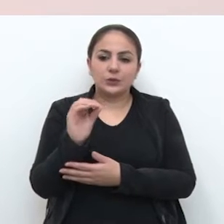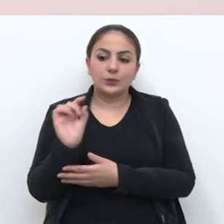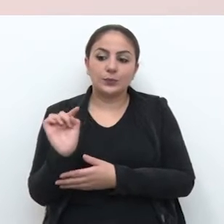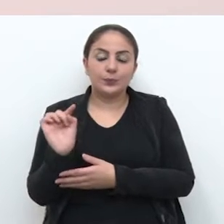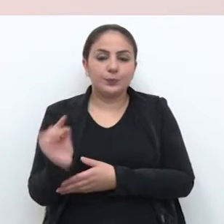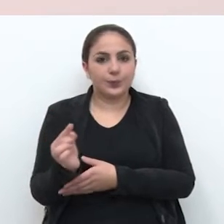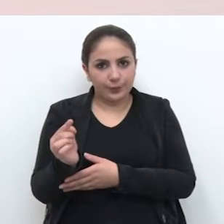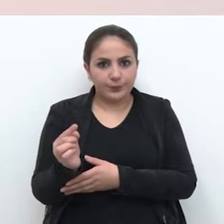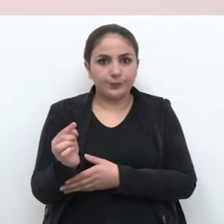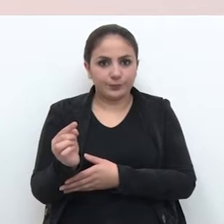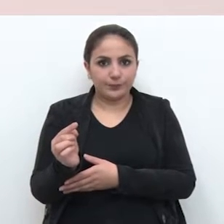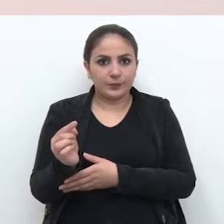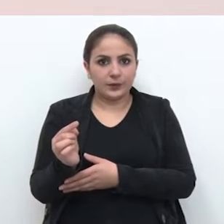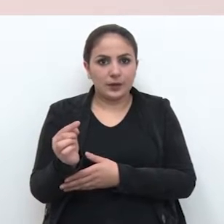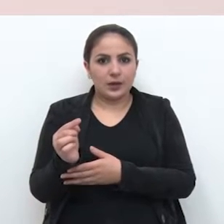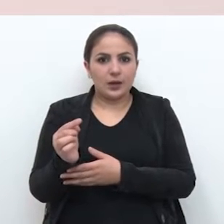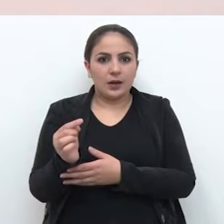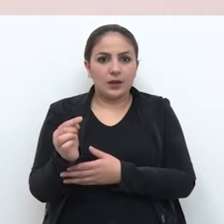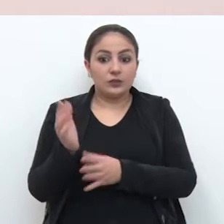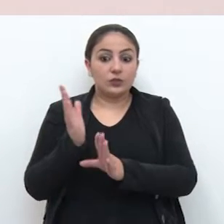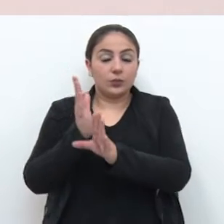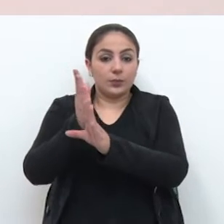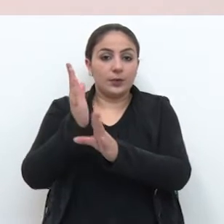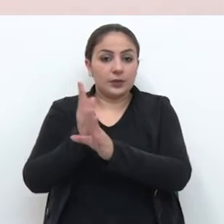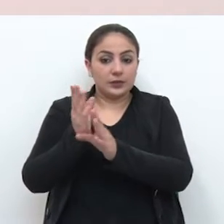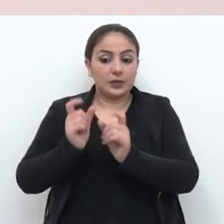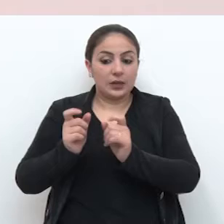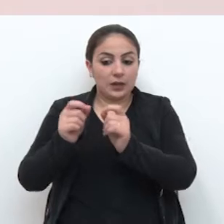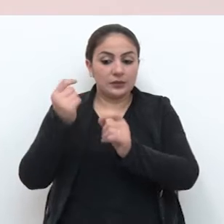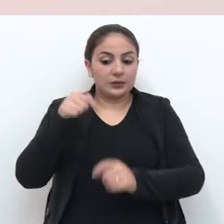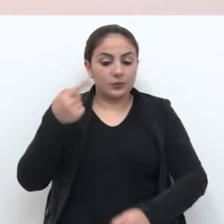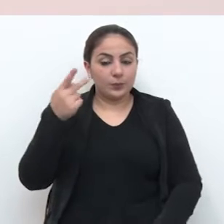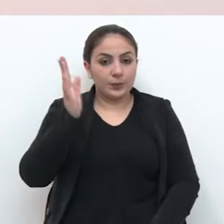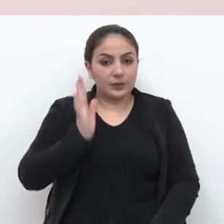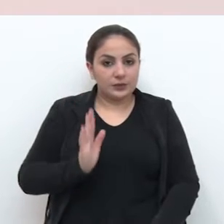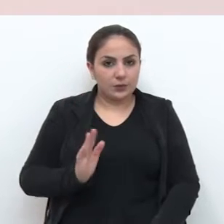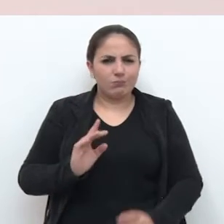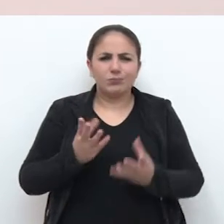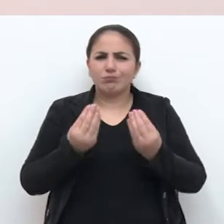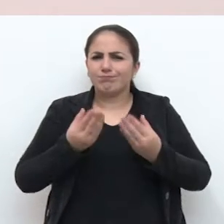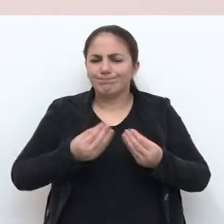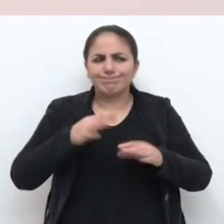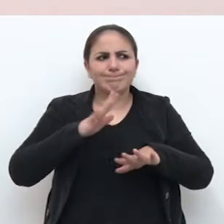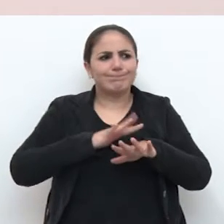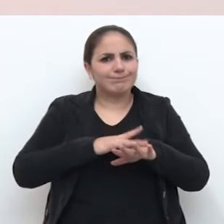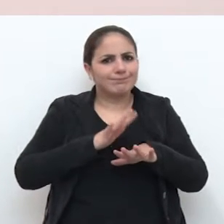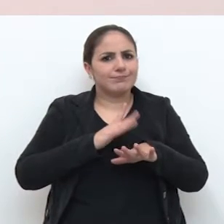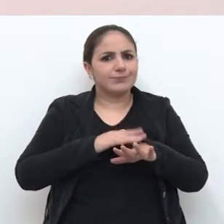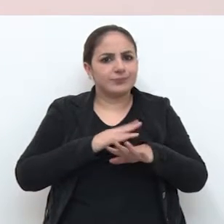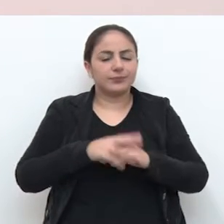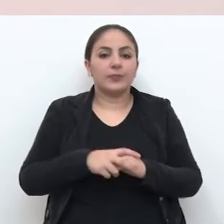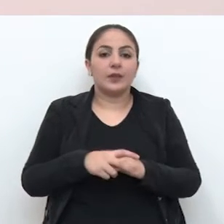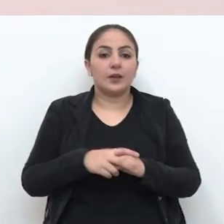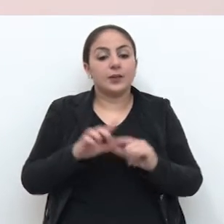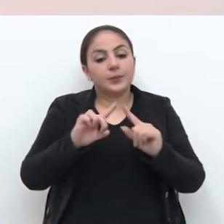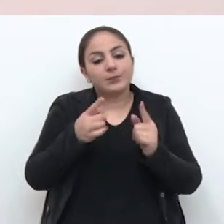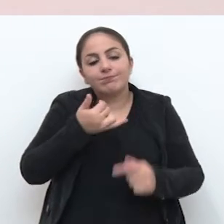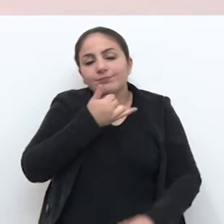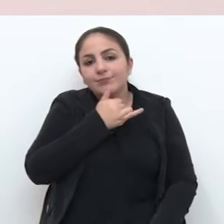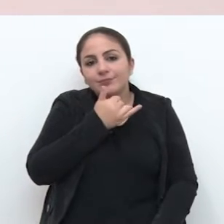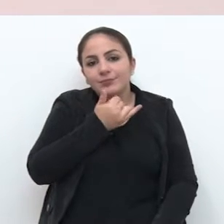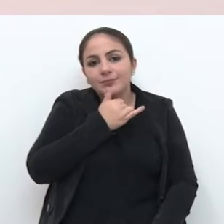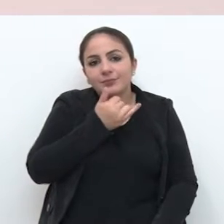600 mil diagnósticos por ano de câncer no Brasil. Isso é muita doença